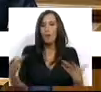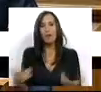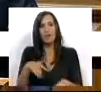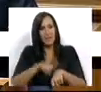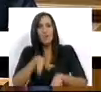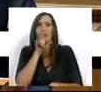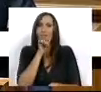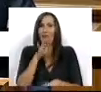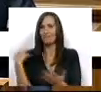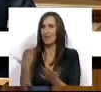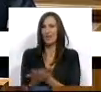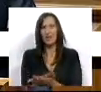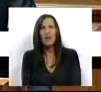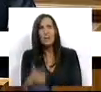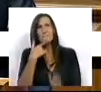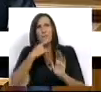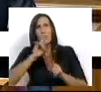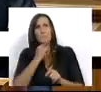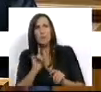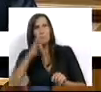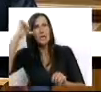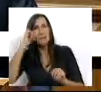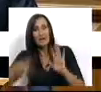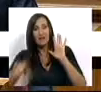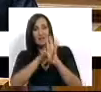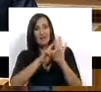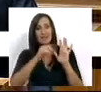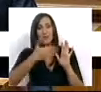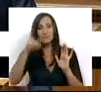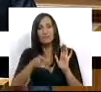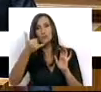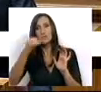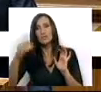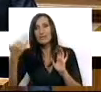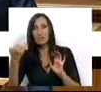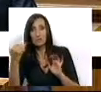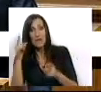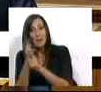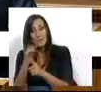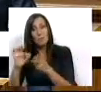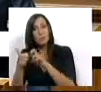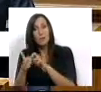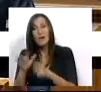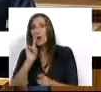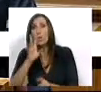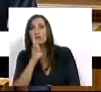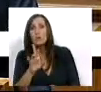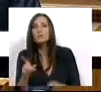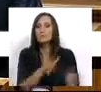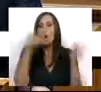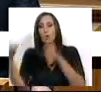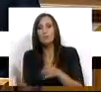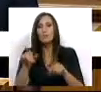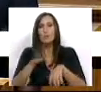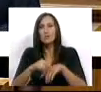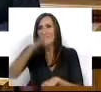para perceber que esta Lei 31-2012 faz mais parte do problema do que da solução? E, por outro lado, Sr. Ministro, não acha que, face